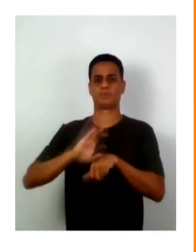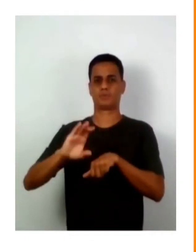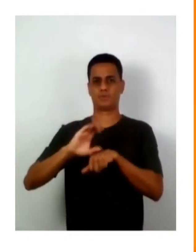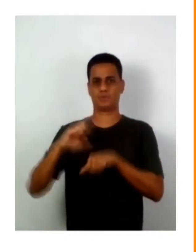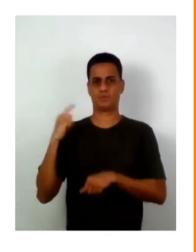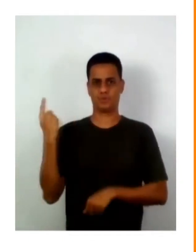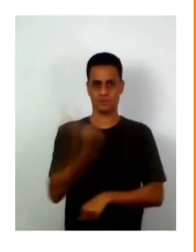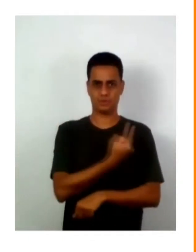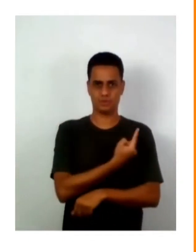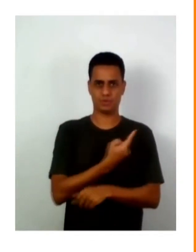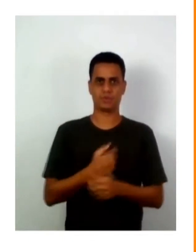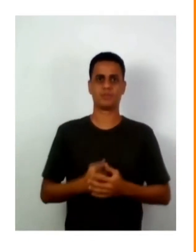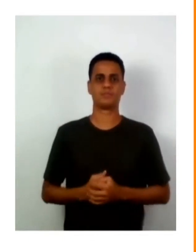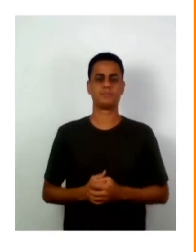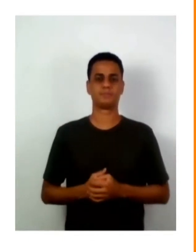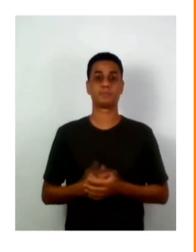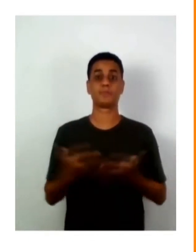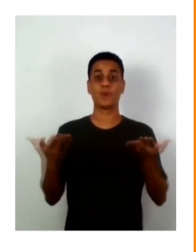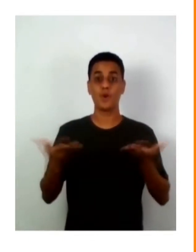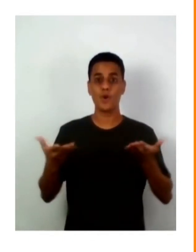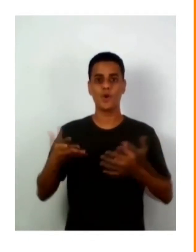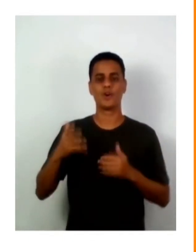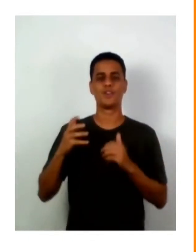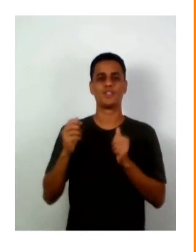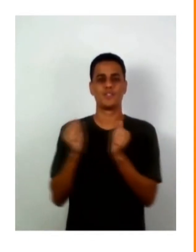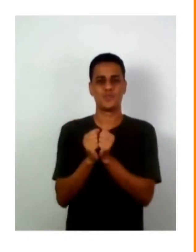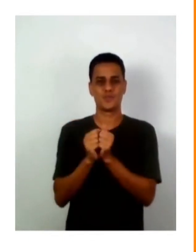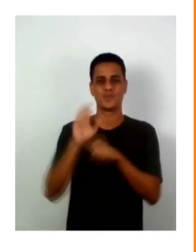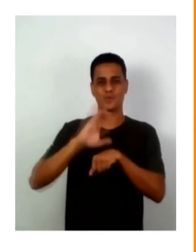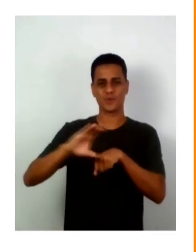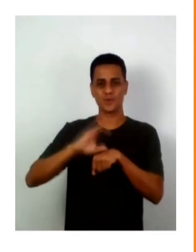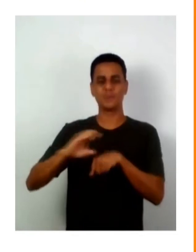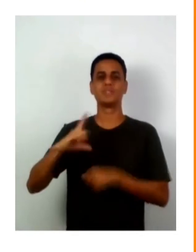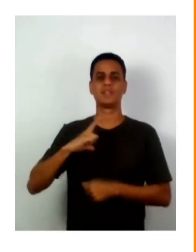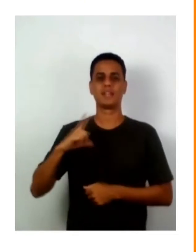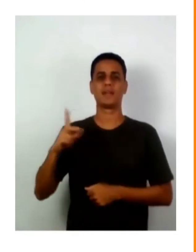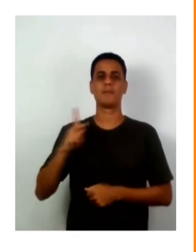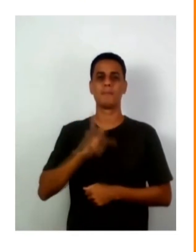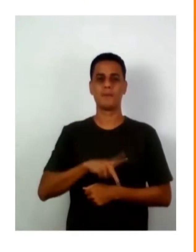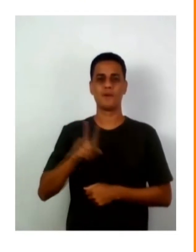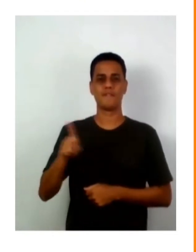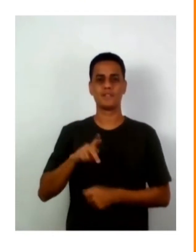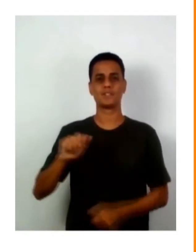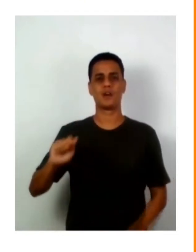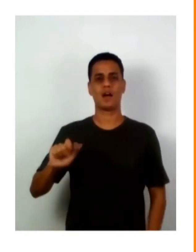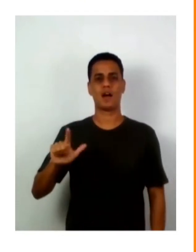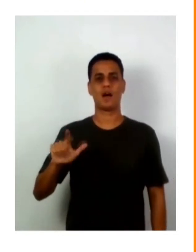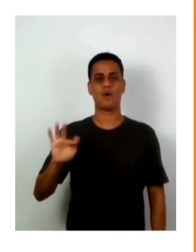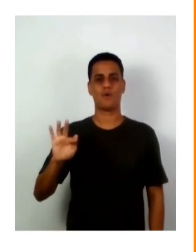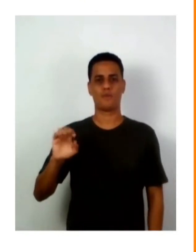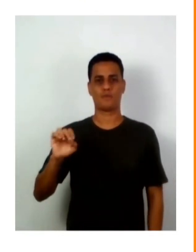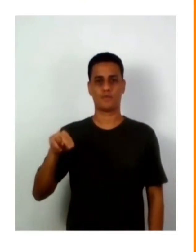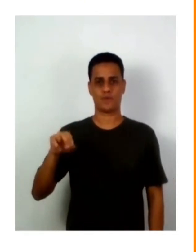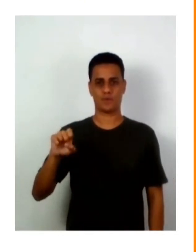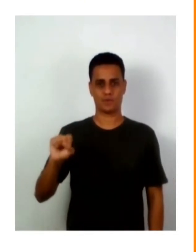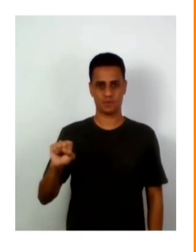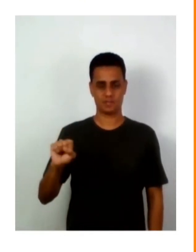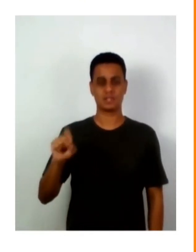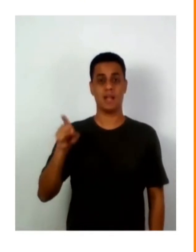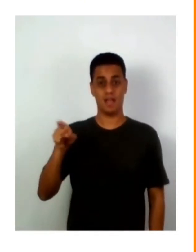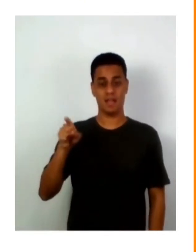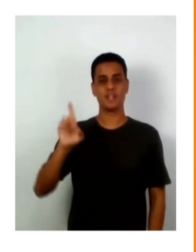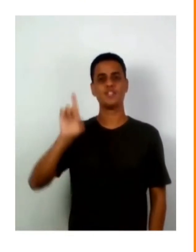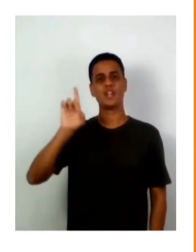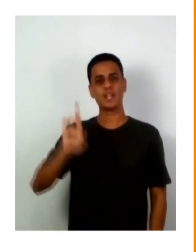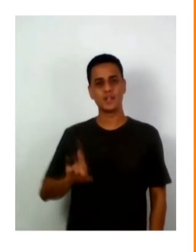Para conduzir o curso conosco, teremos a presença do professor Alfonso Martinello, que é diretor honorário